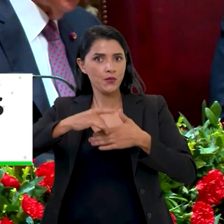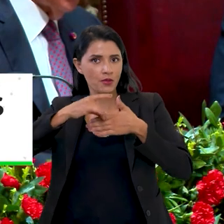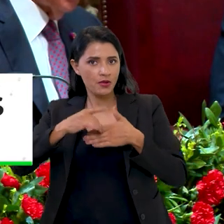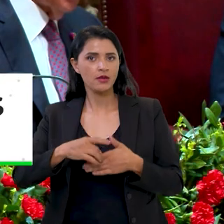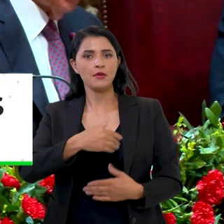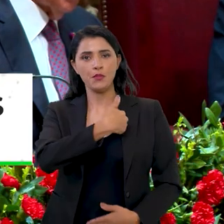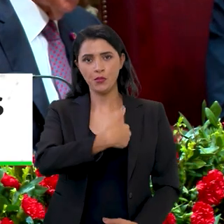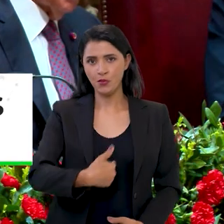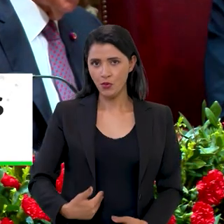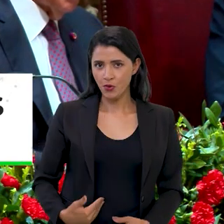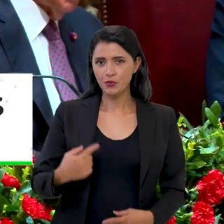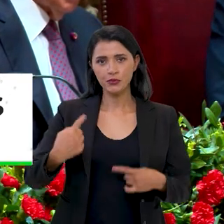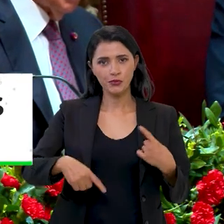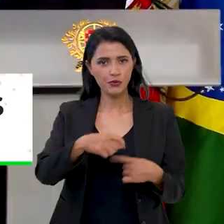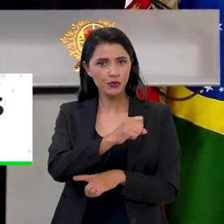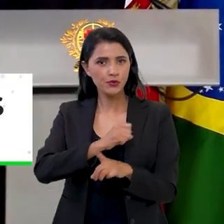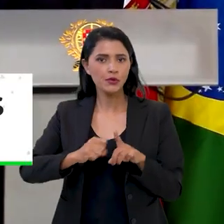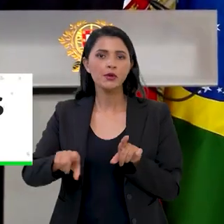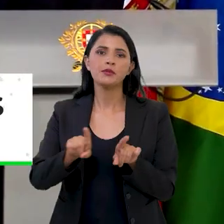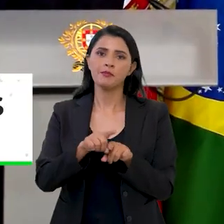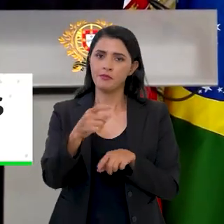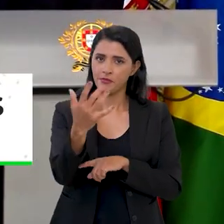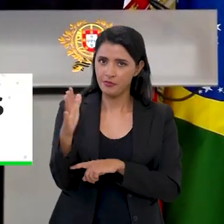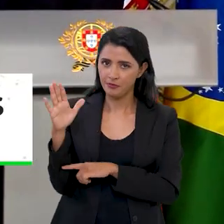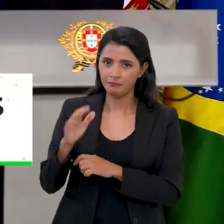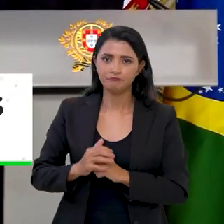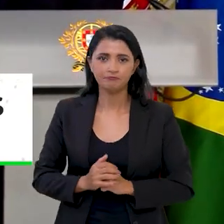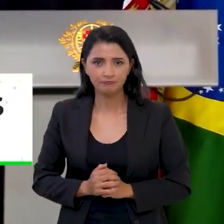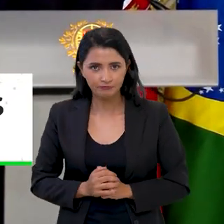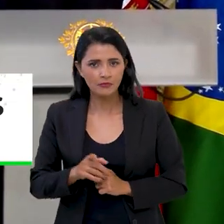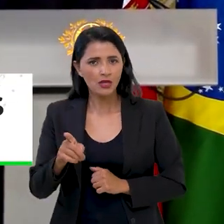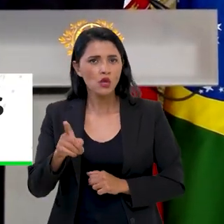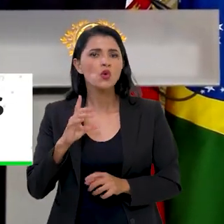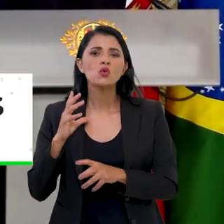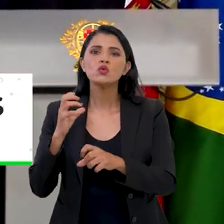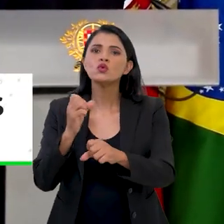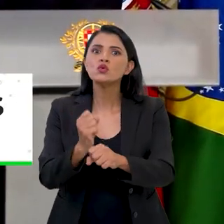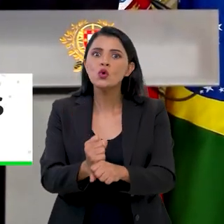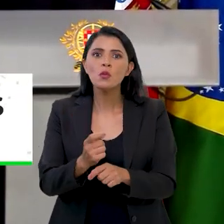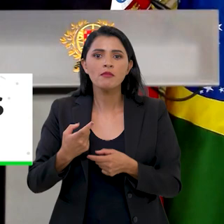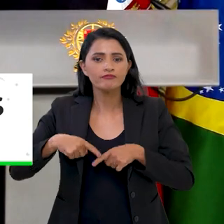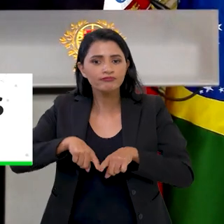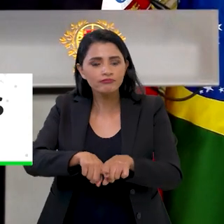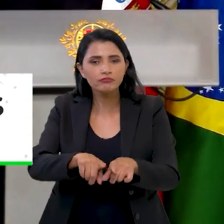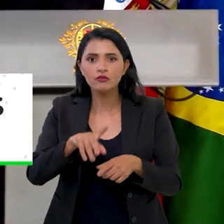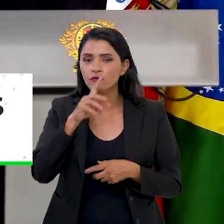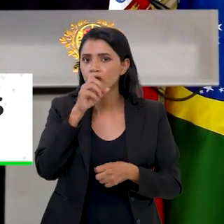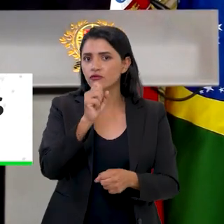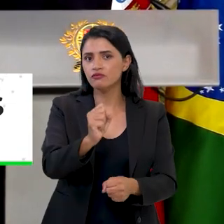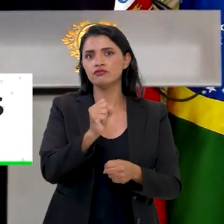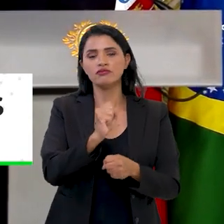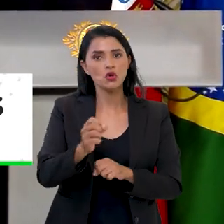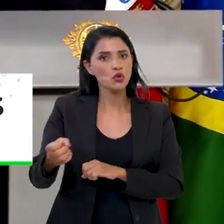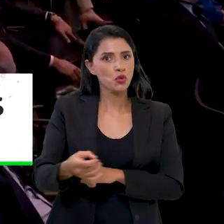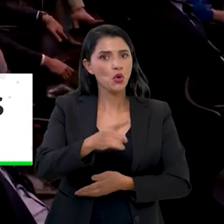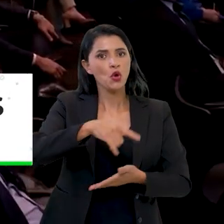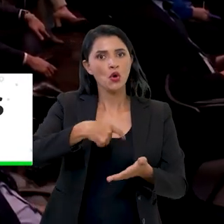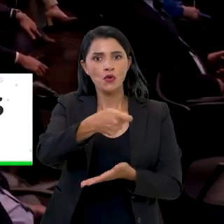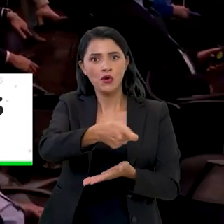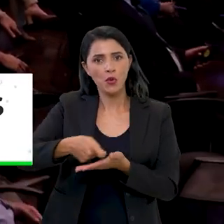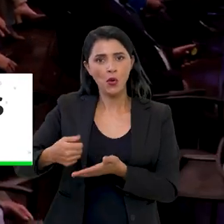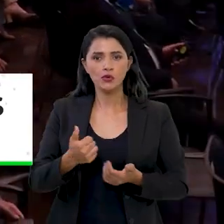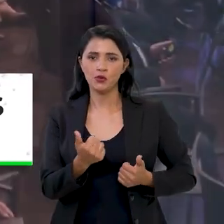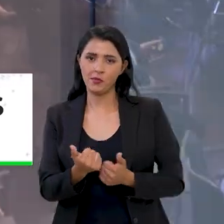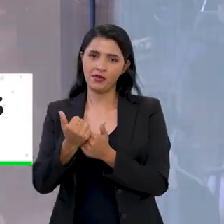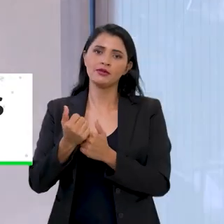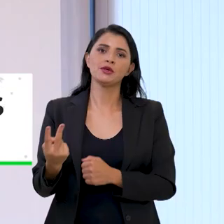autoridades, lideranças políticas, sociais e ambientais. Os saldos são parcerias fortalecidas e novos